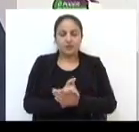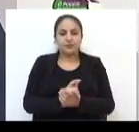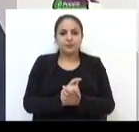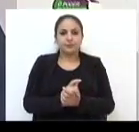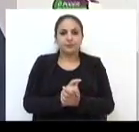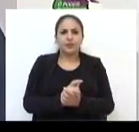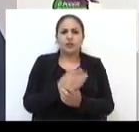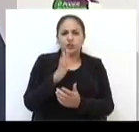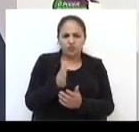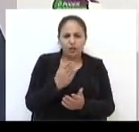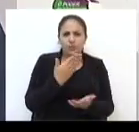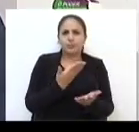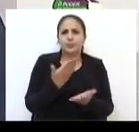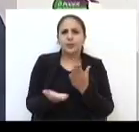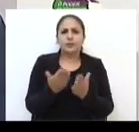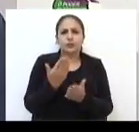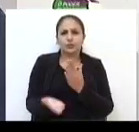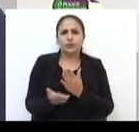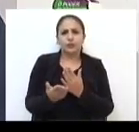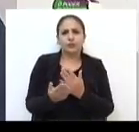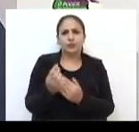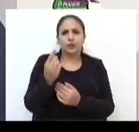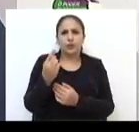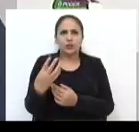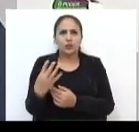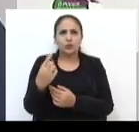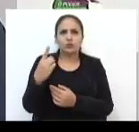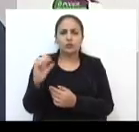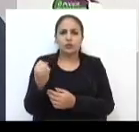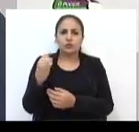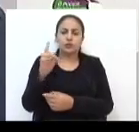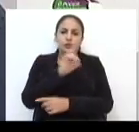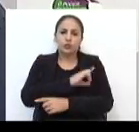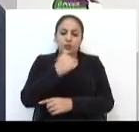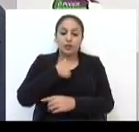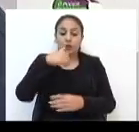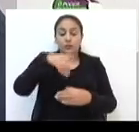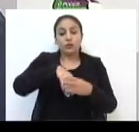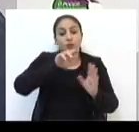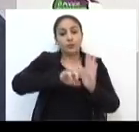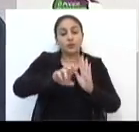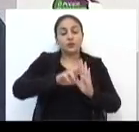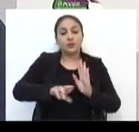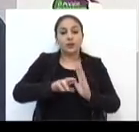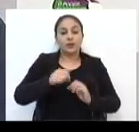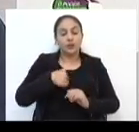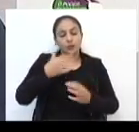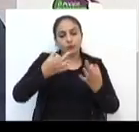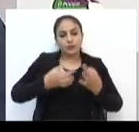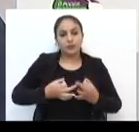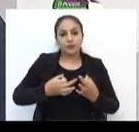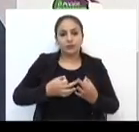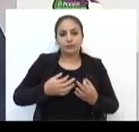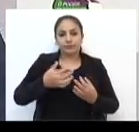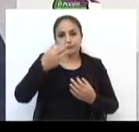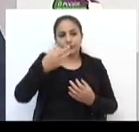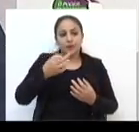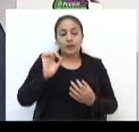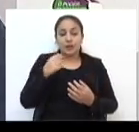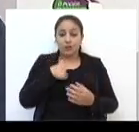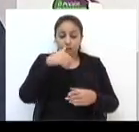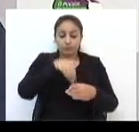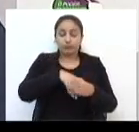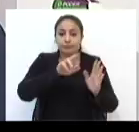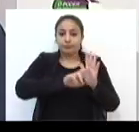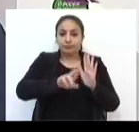perdido 14, 18 dias. Meu voto, então, eu saio de cabeça erguida. Eu representei, tenho certeza absoluta e convicção